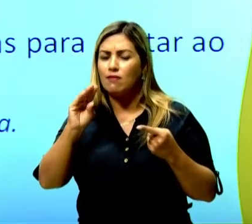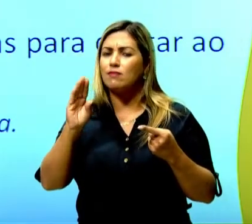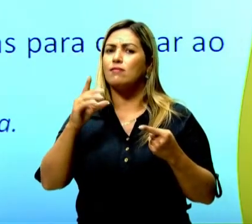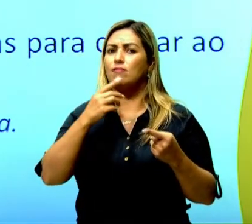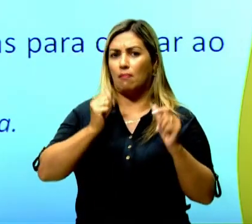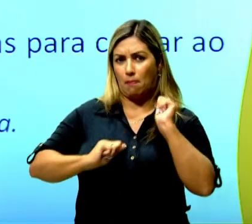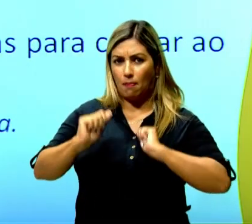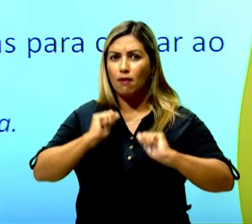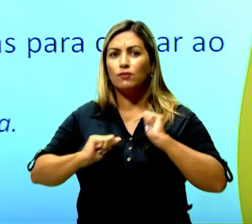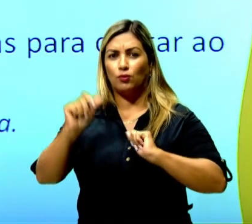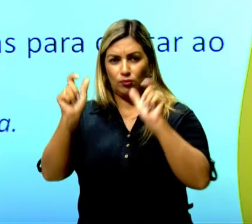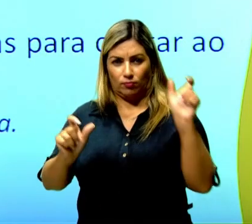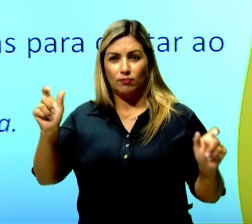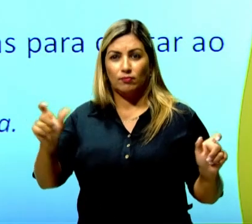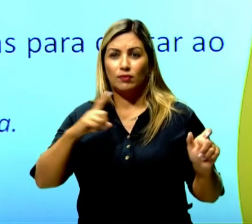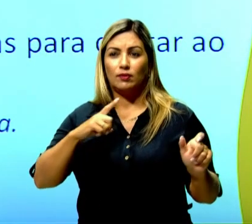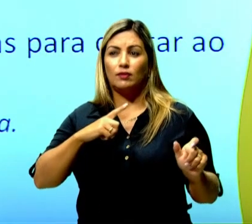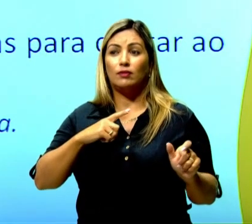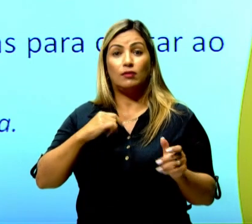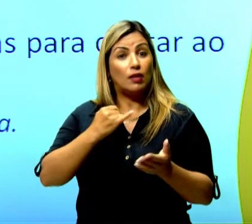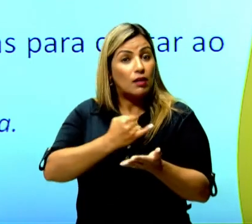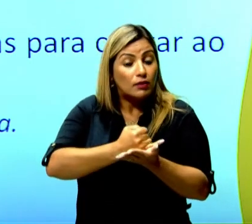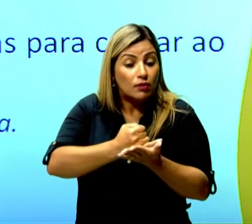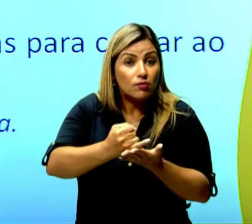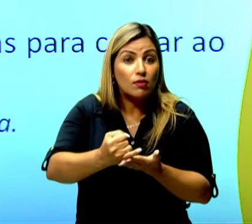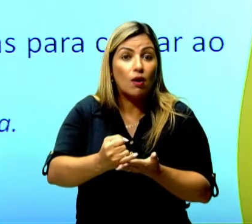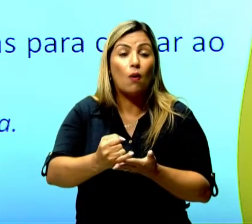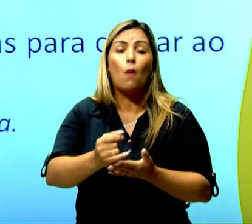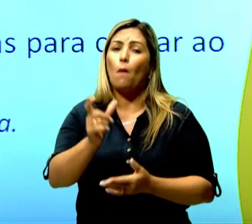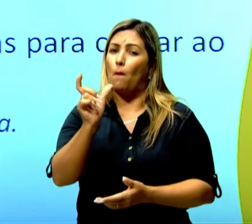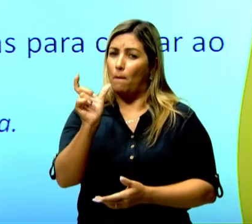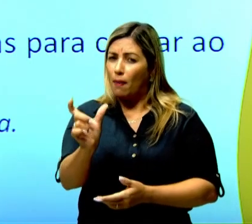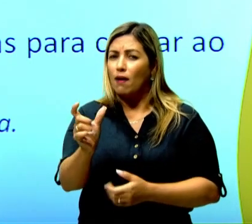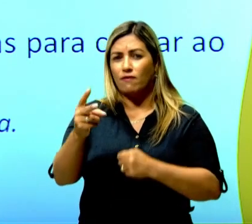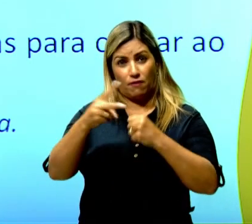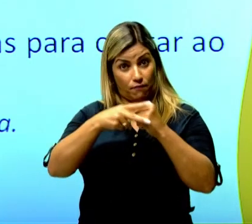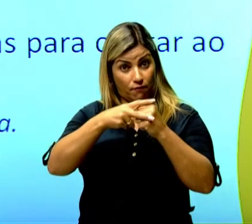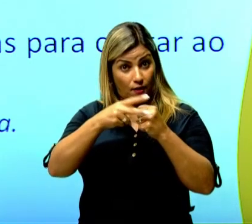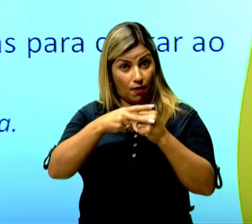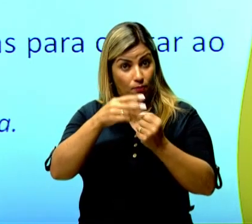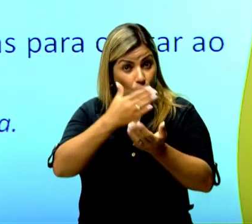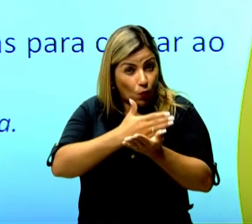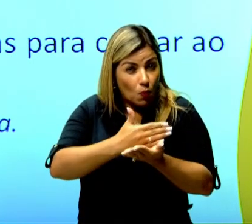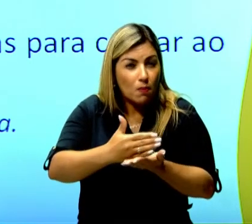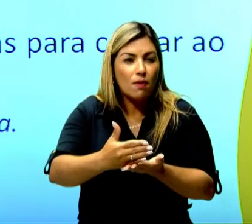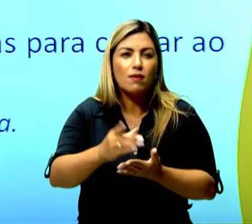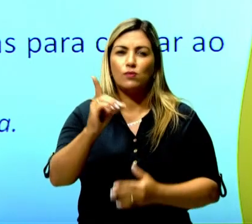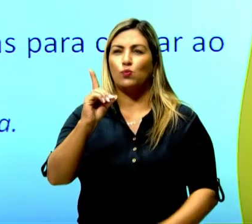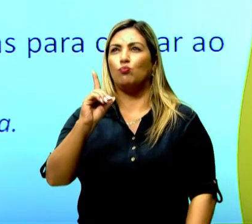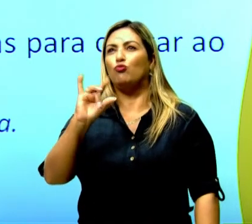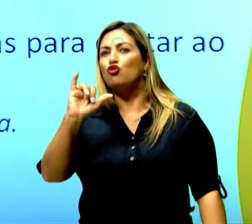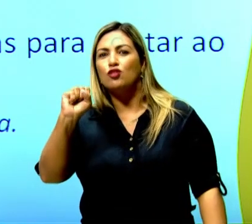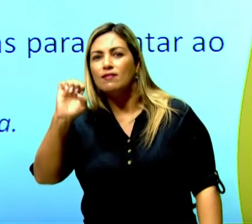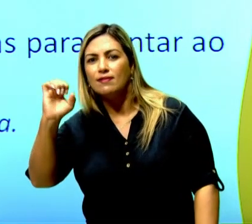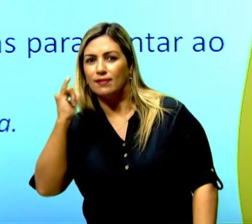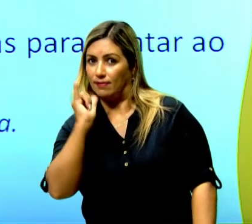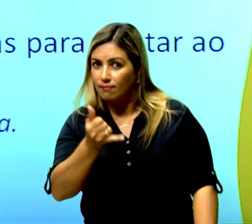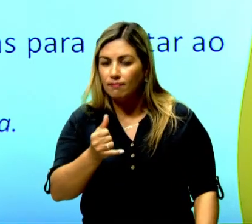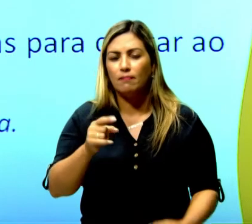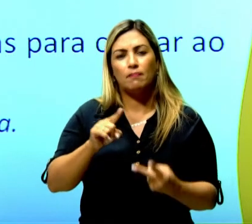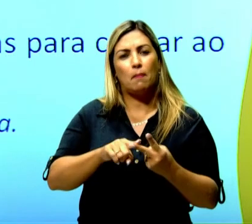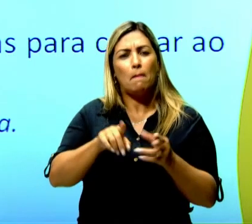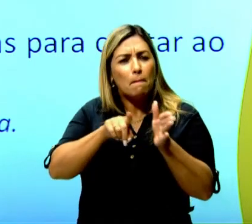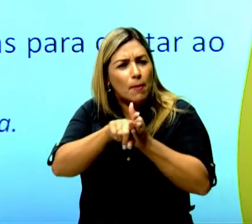e elas normalmente são introduzidas por um verbo de sende, um verbo de enunciação. Disse, perguntou,